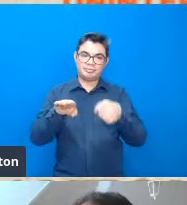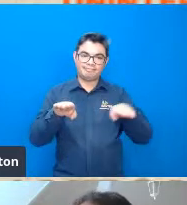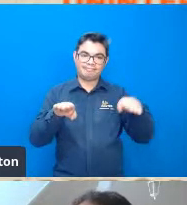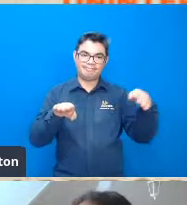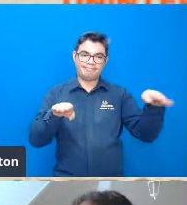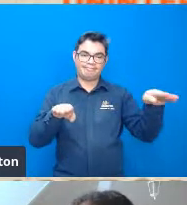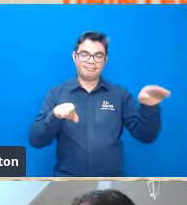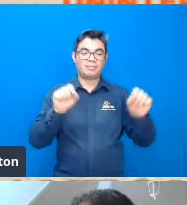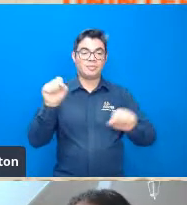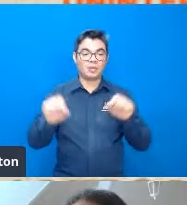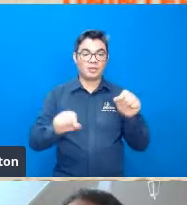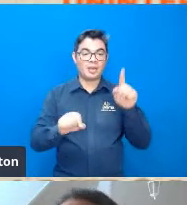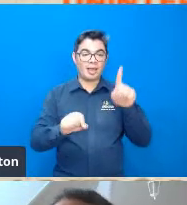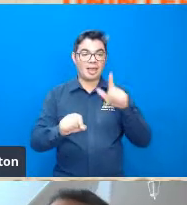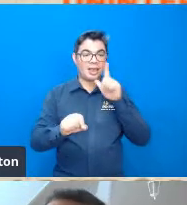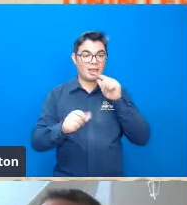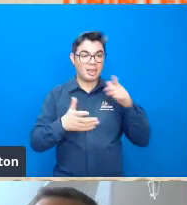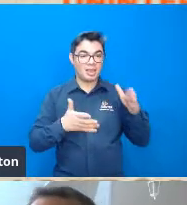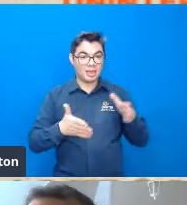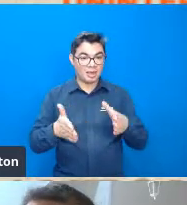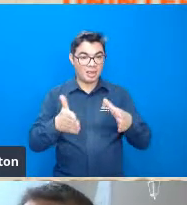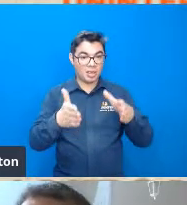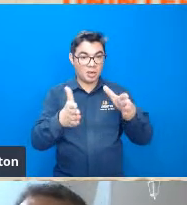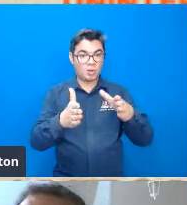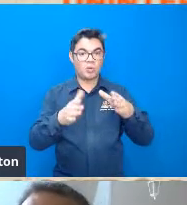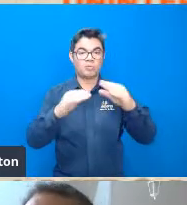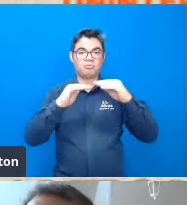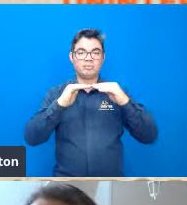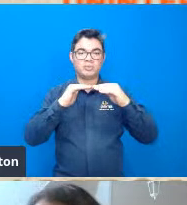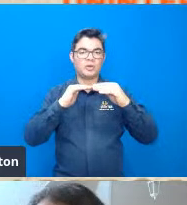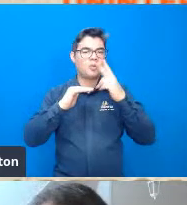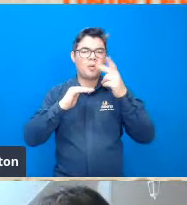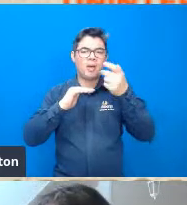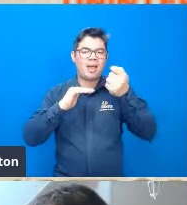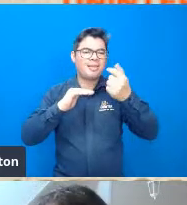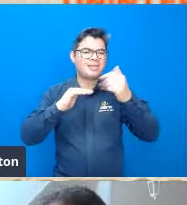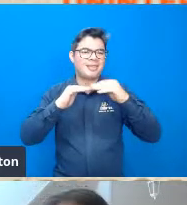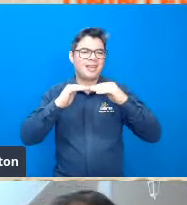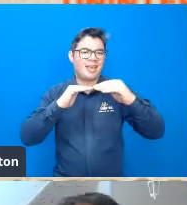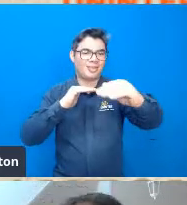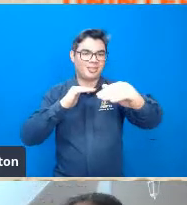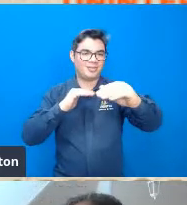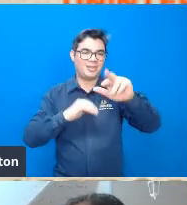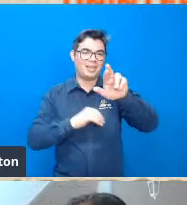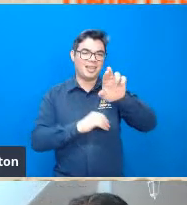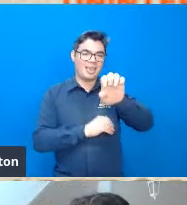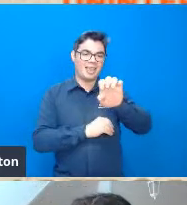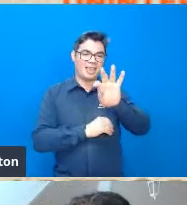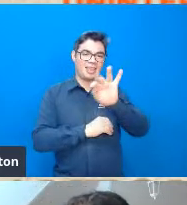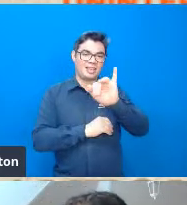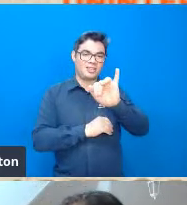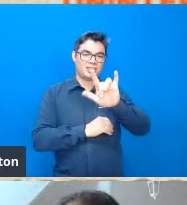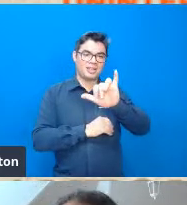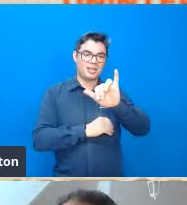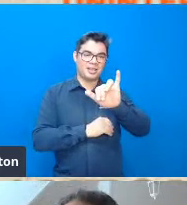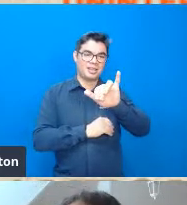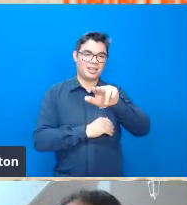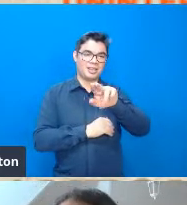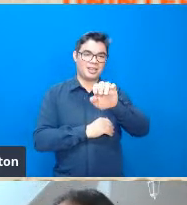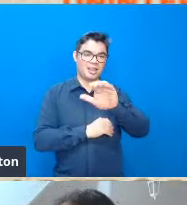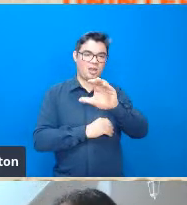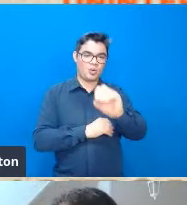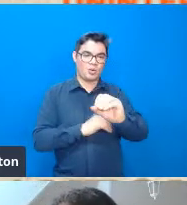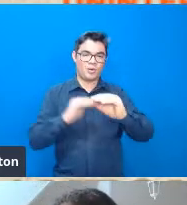como um rio retilíneo na geomorfologia os rios mais retilíneos quanto